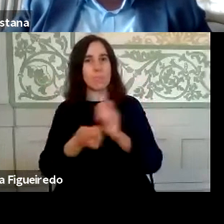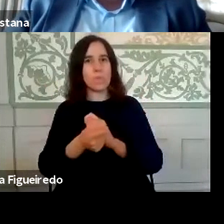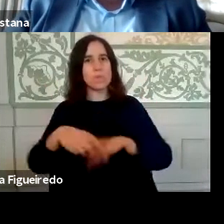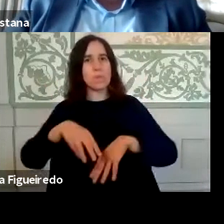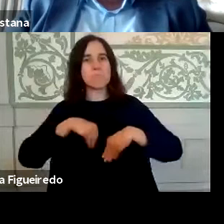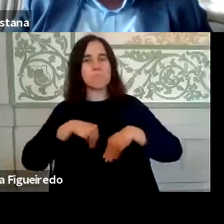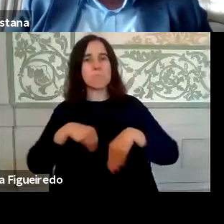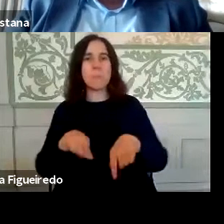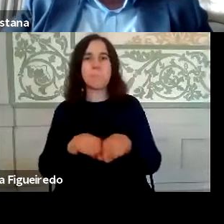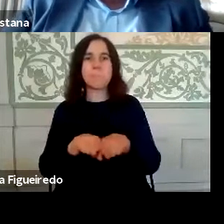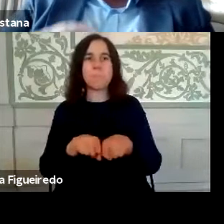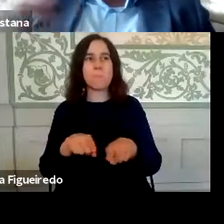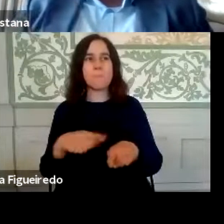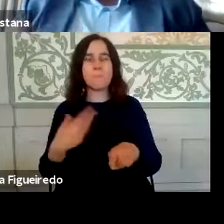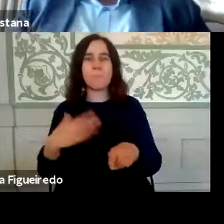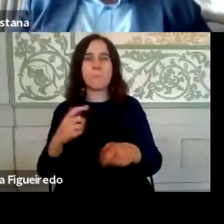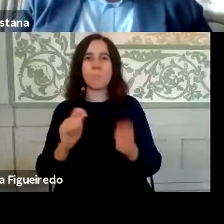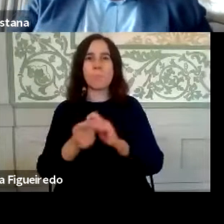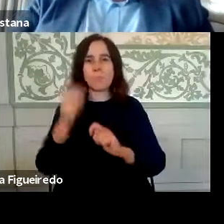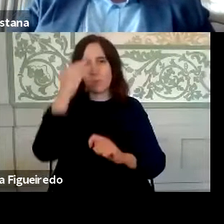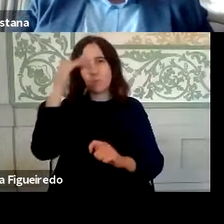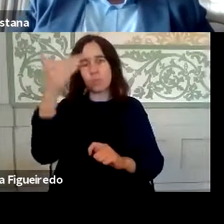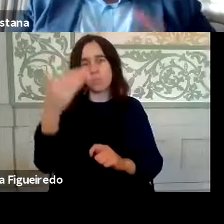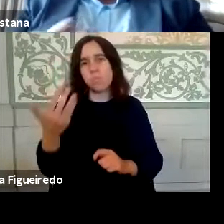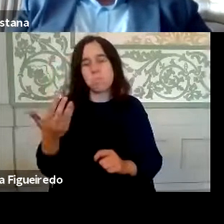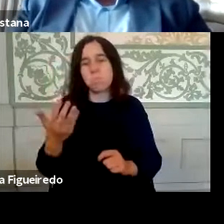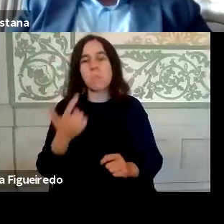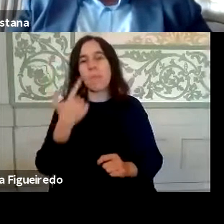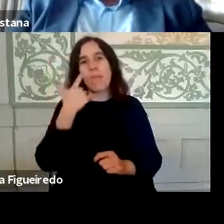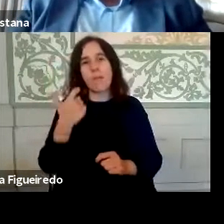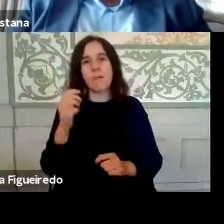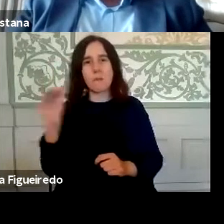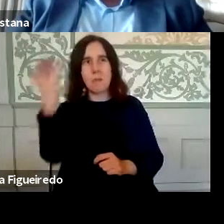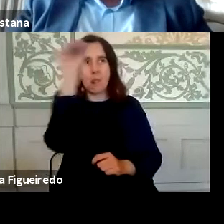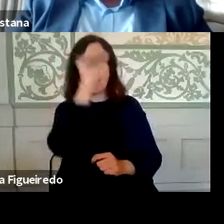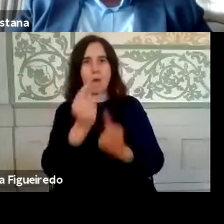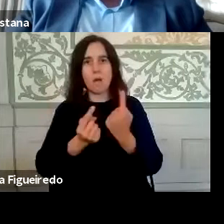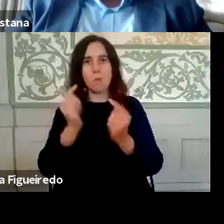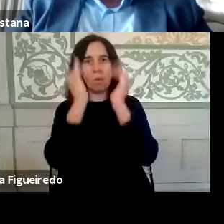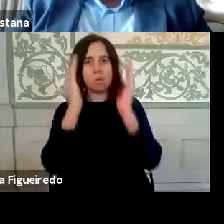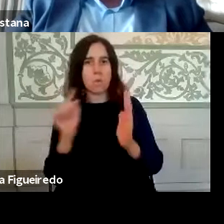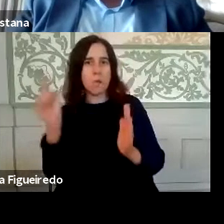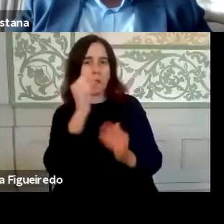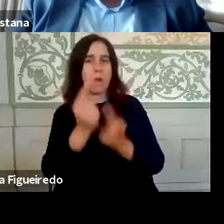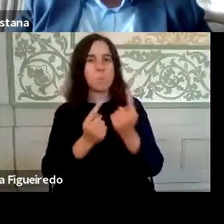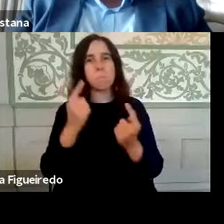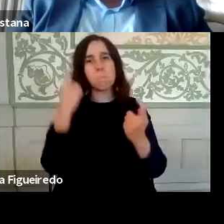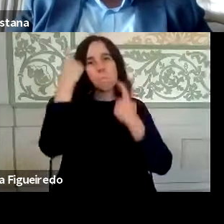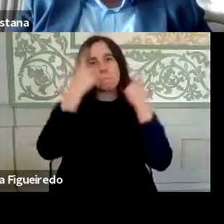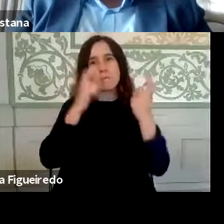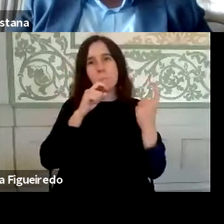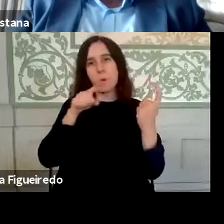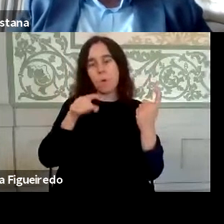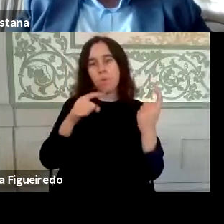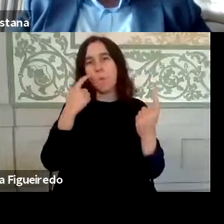mudança para o futuro, acho que provavelmente em alguns casos algumas organizações podem estar a pensar nesta mudança como